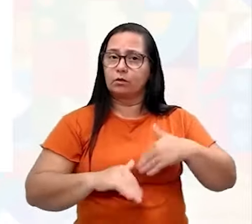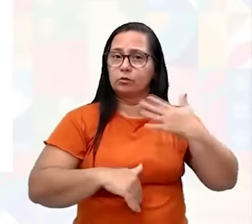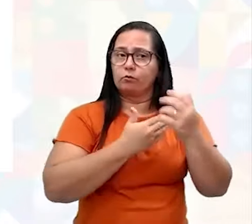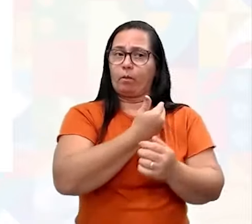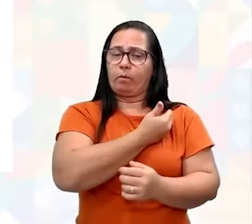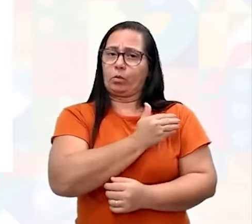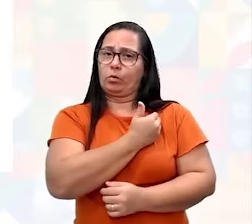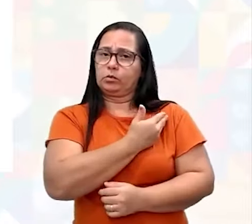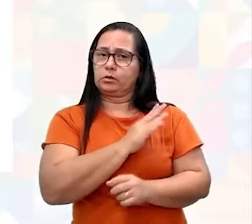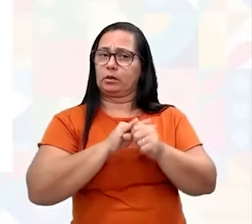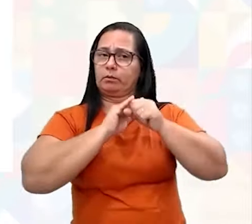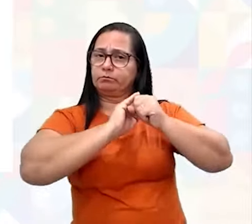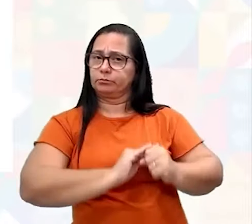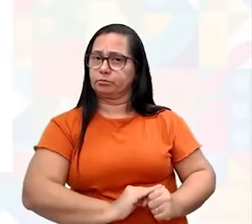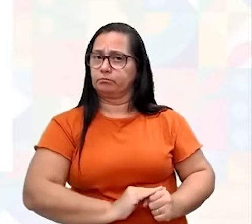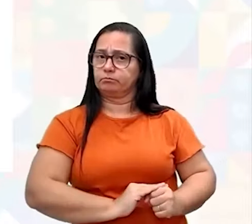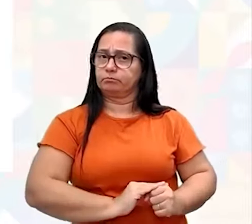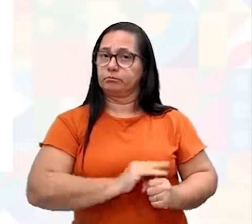E nem tão pouco a discriminação.